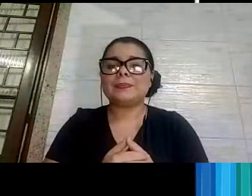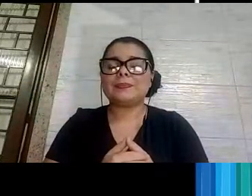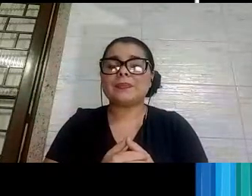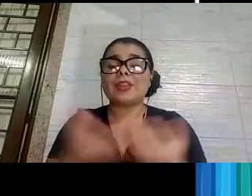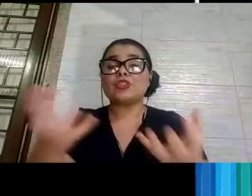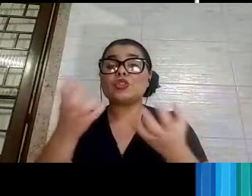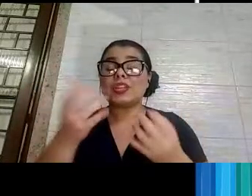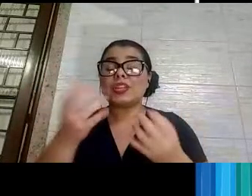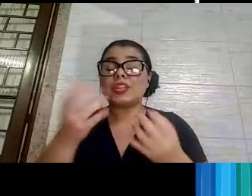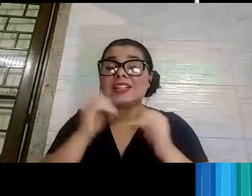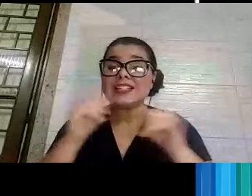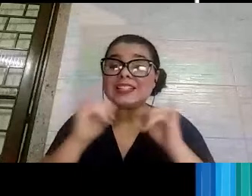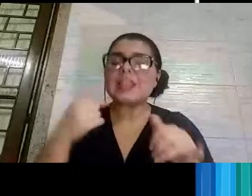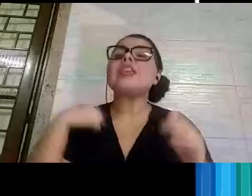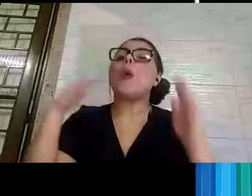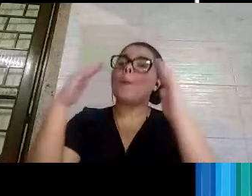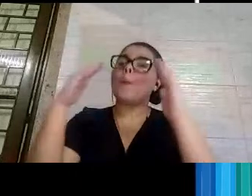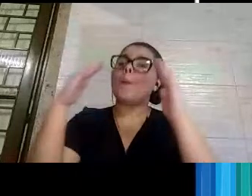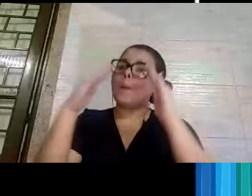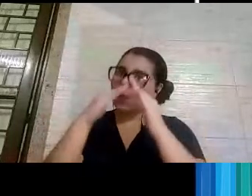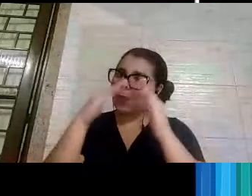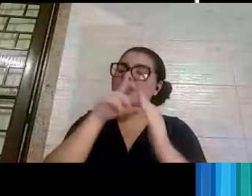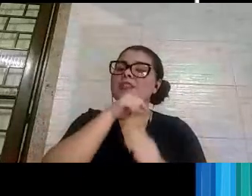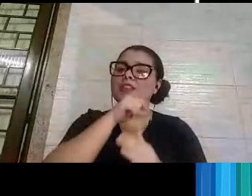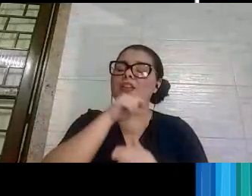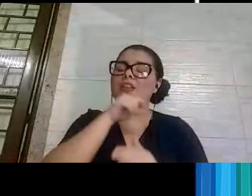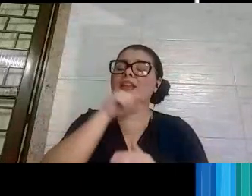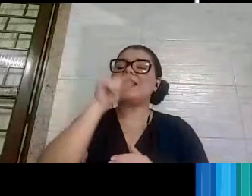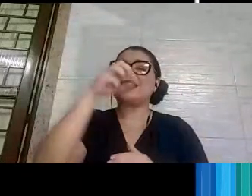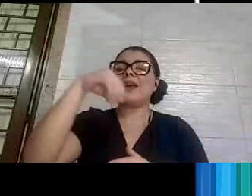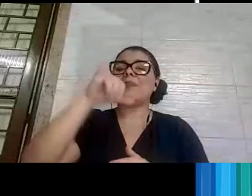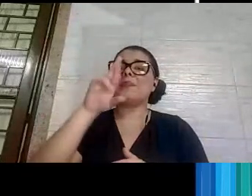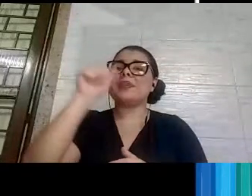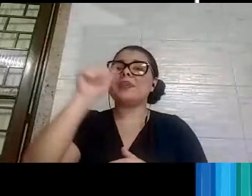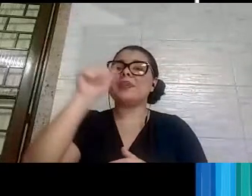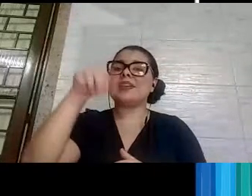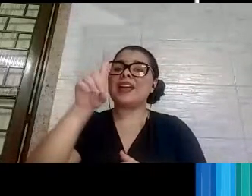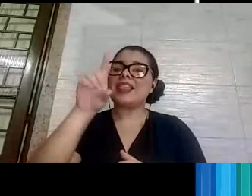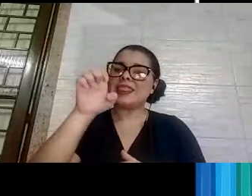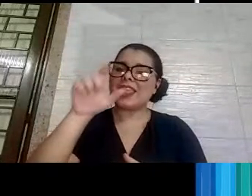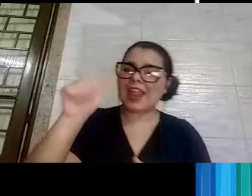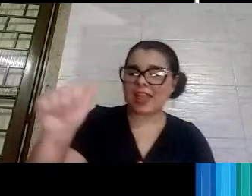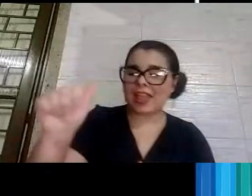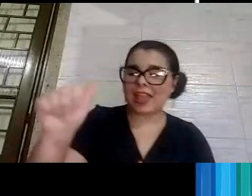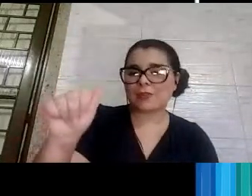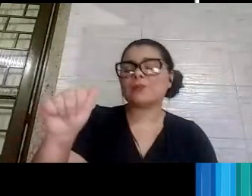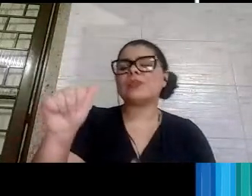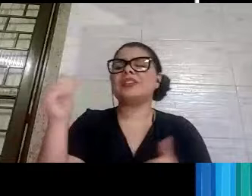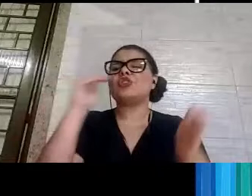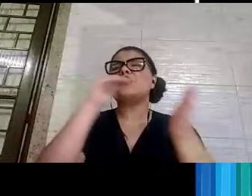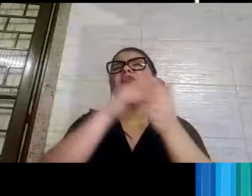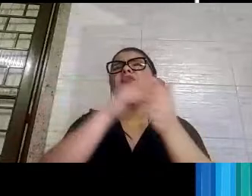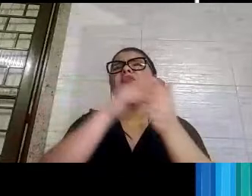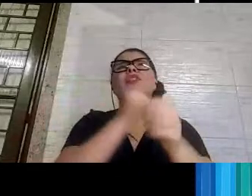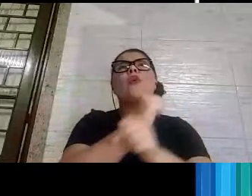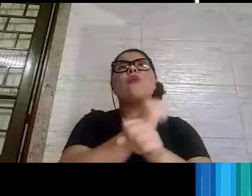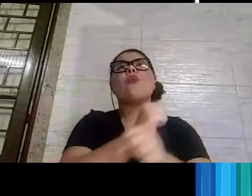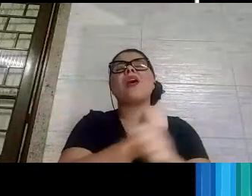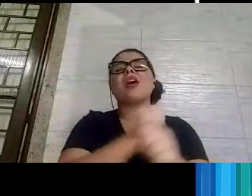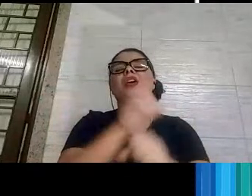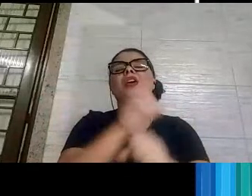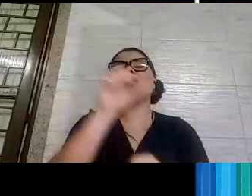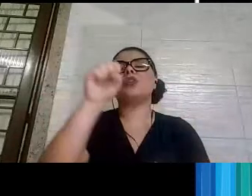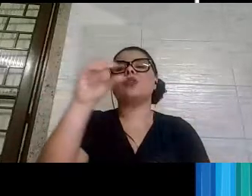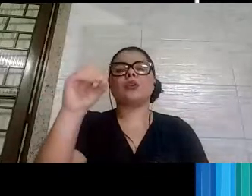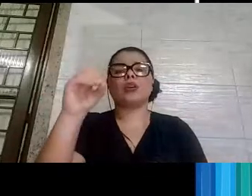queria dizer que eu fui morador de Nilópolis, eu morei na Mirandela, no final dos anos 80, na verdade